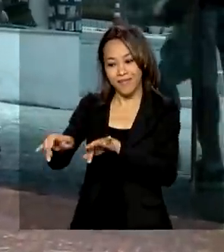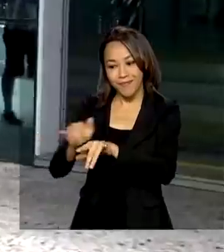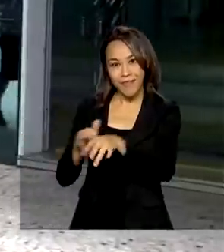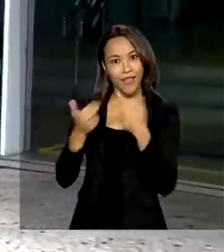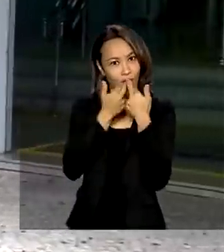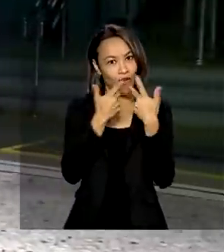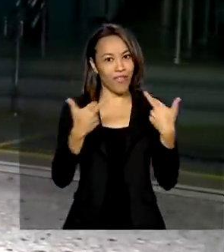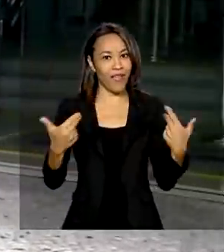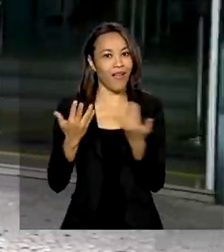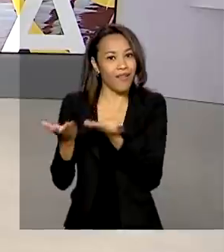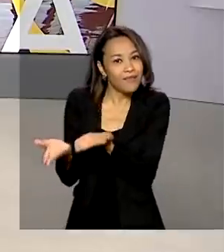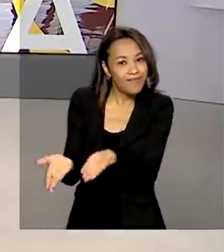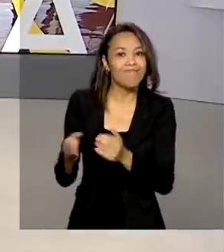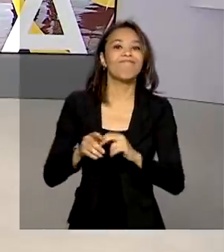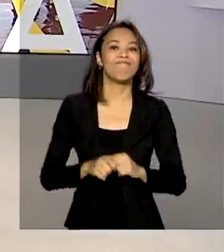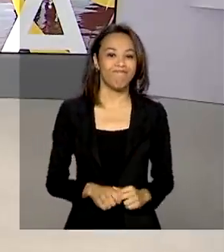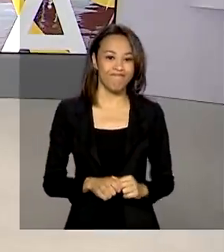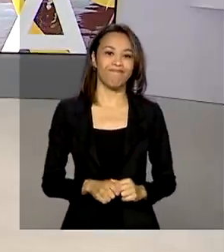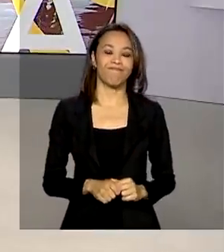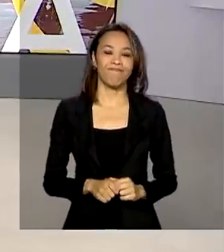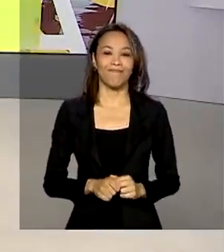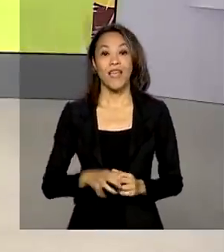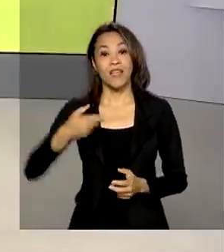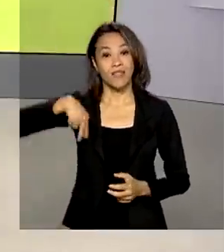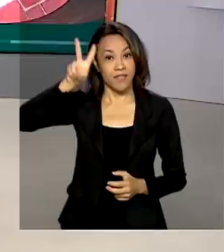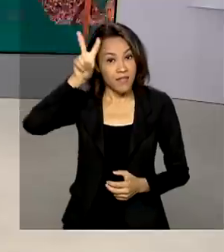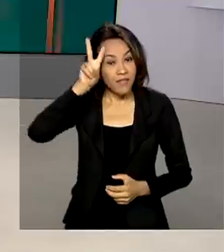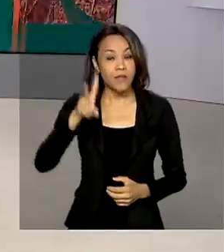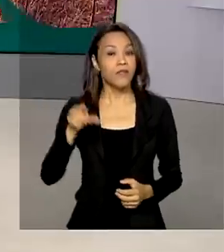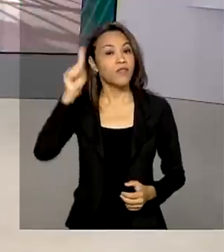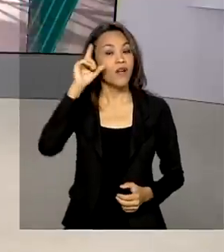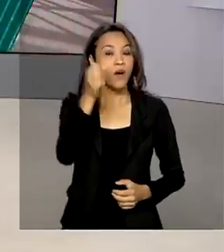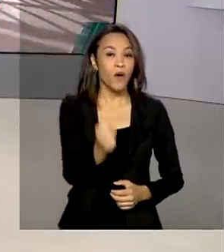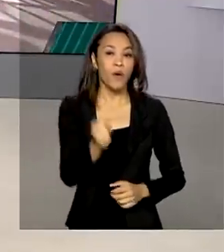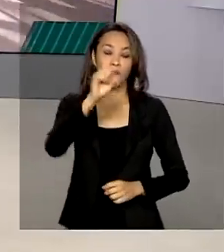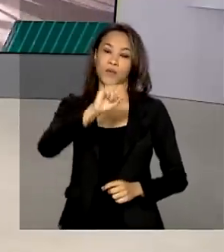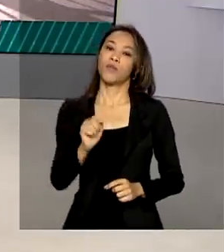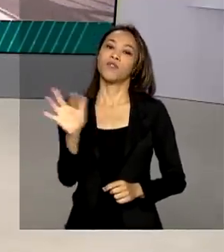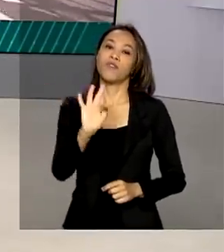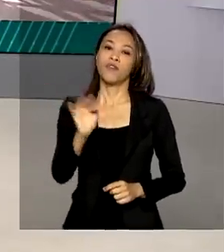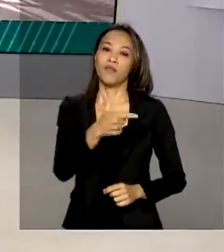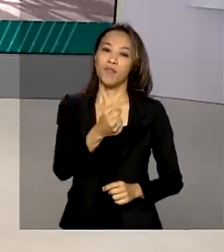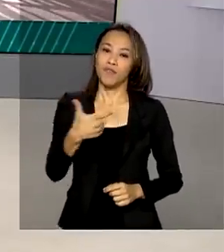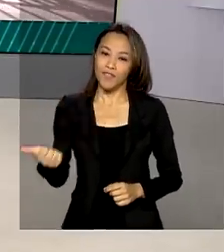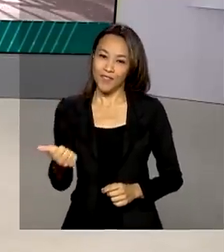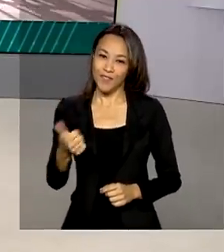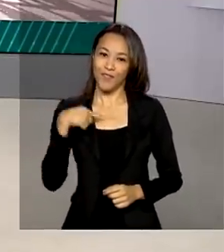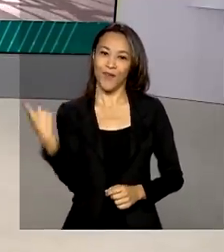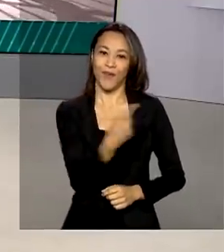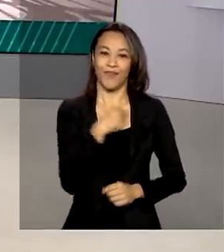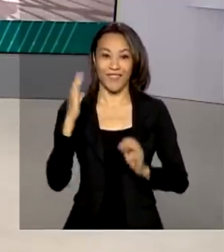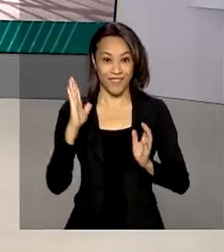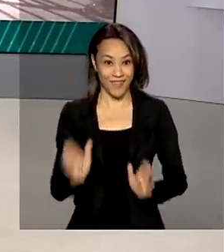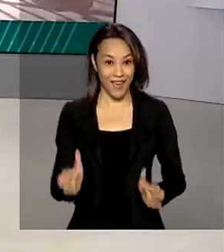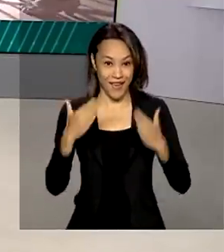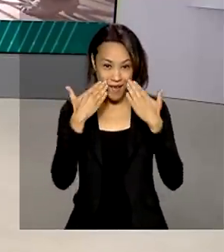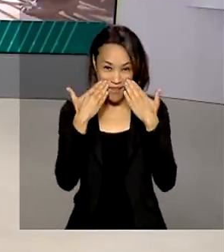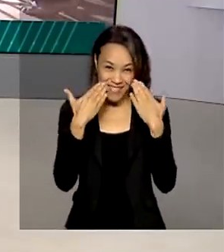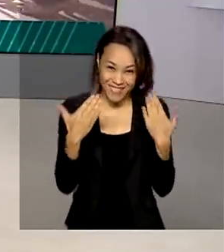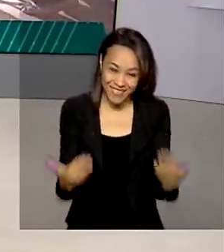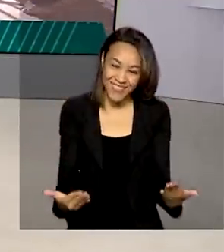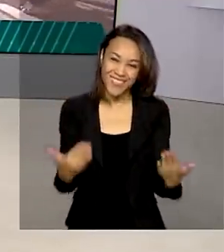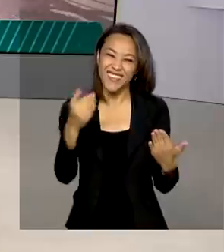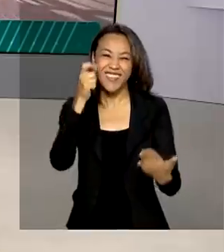aplicação do exame. Segunda-feira, 8 de fevereiro de 2021, o Brasil em Dia está no ar com